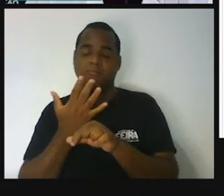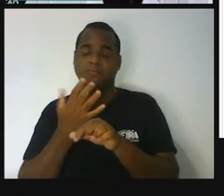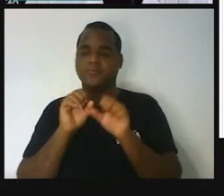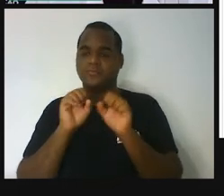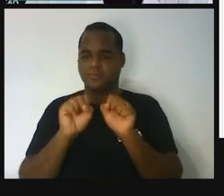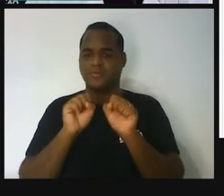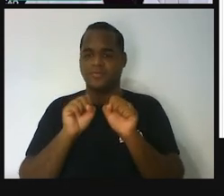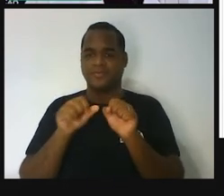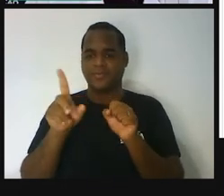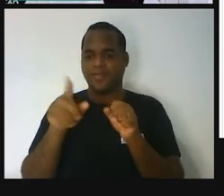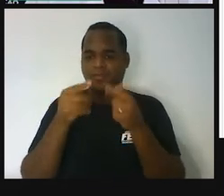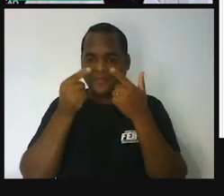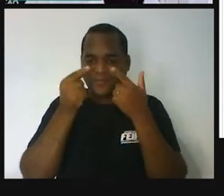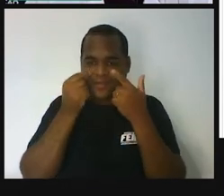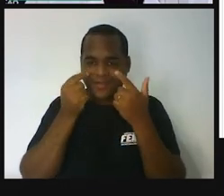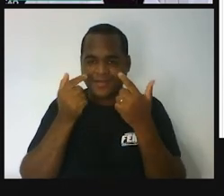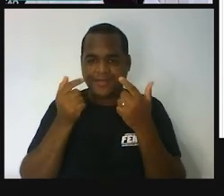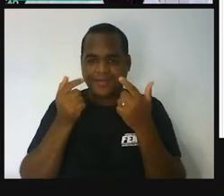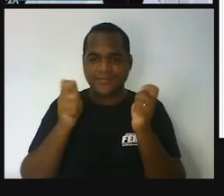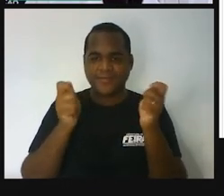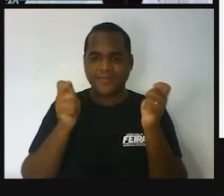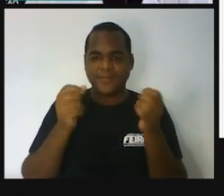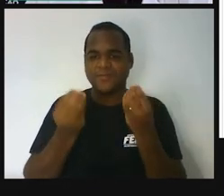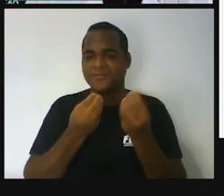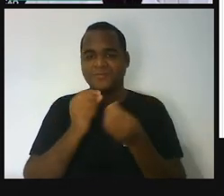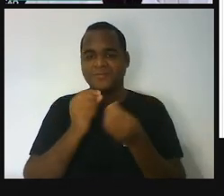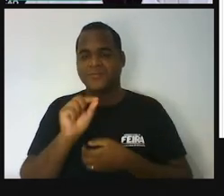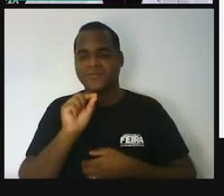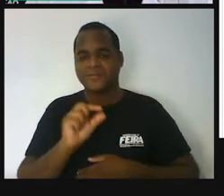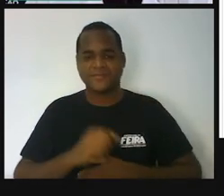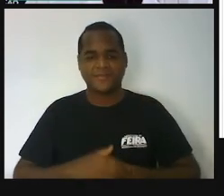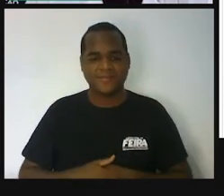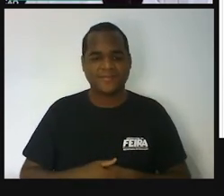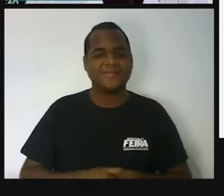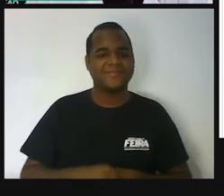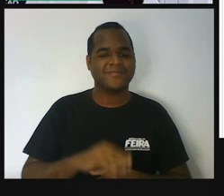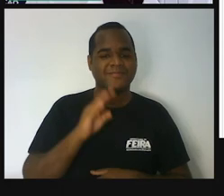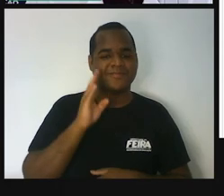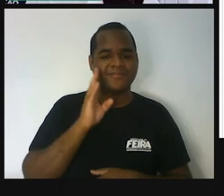gente ir enxergando a figura. Olha que bacana.